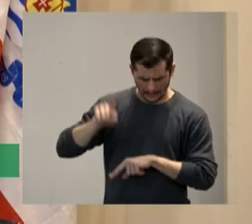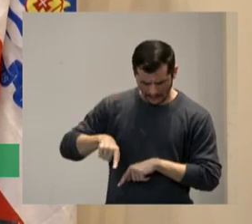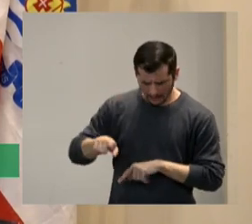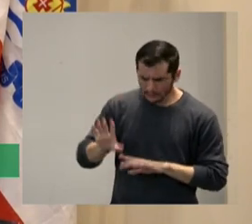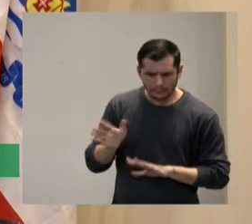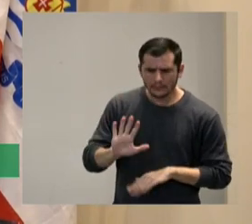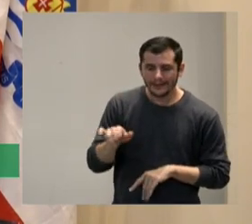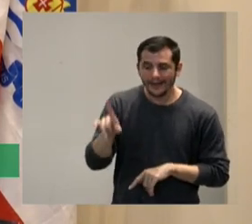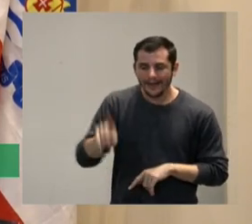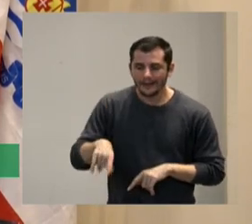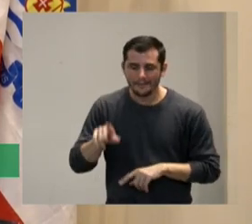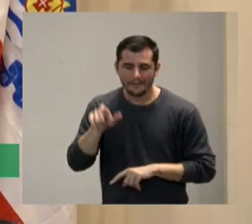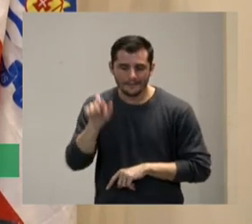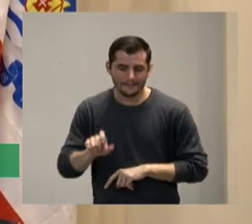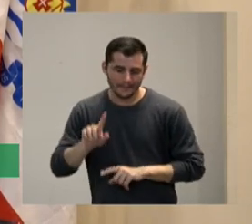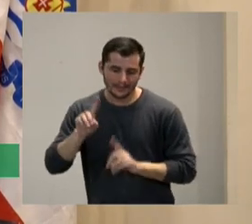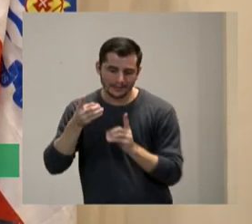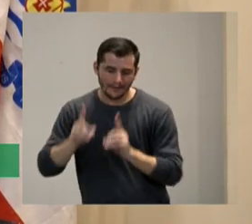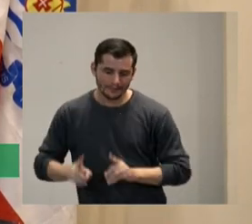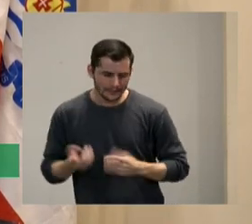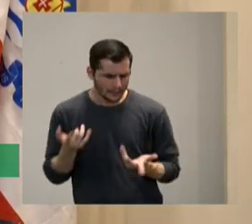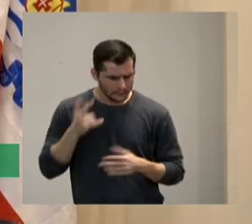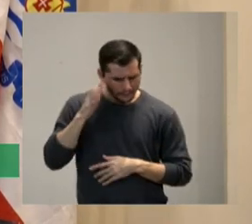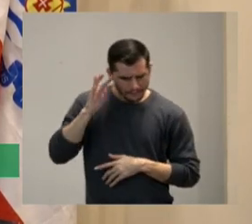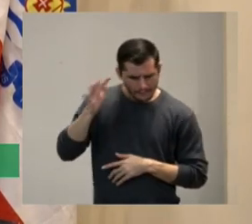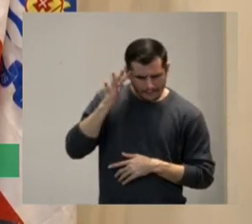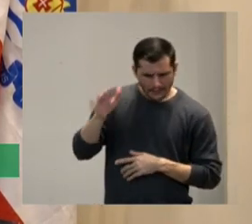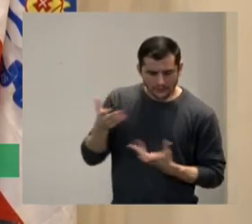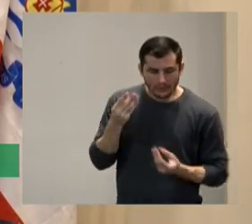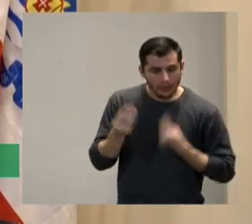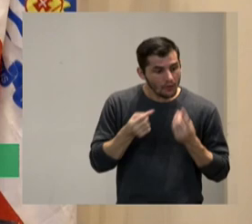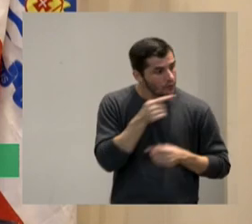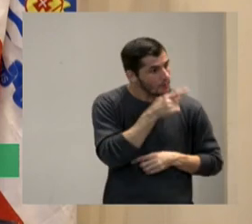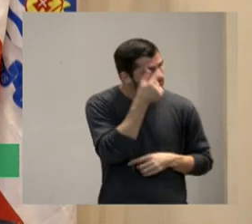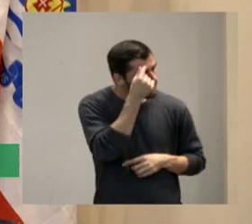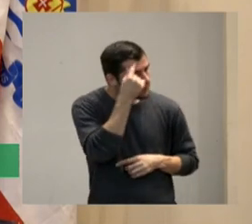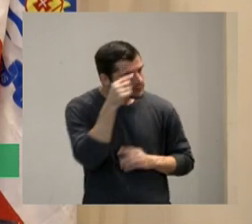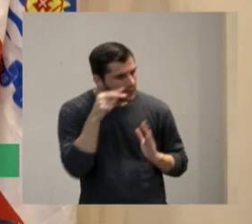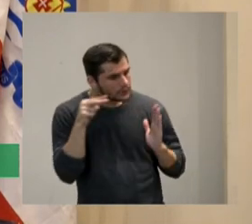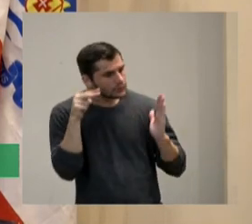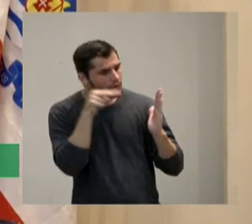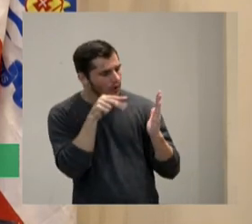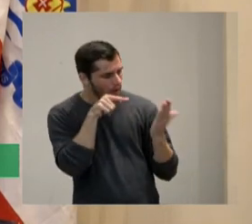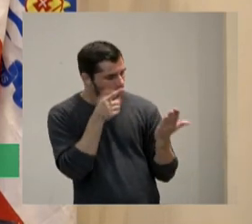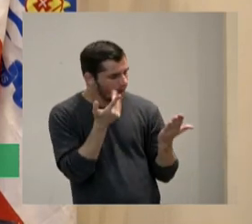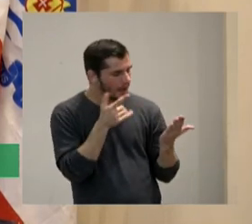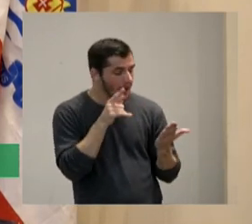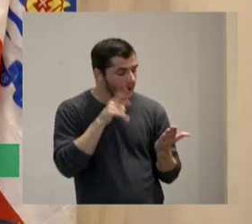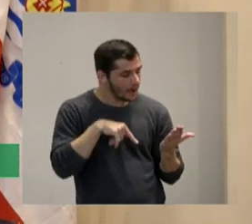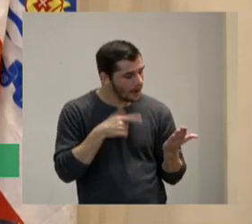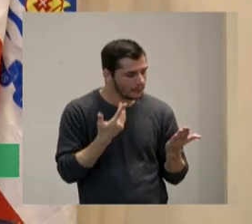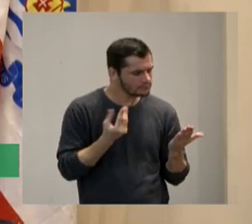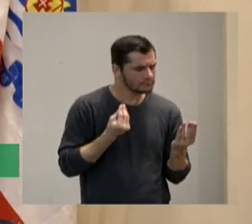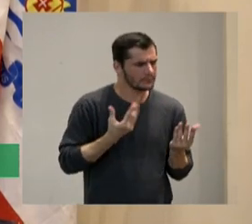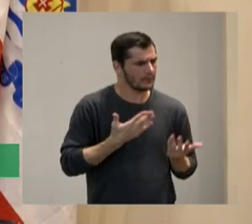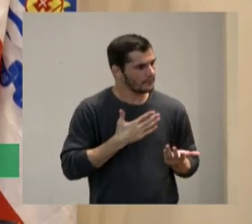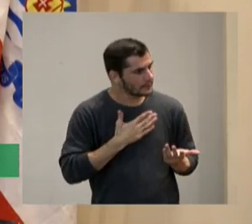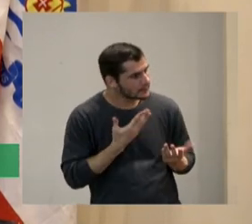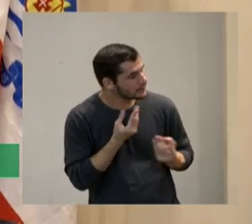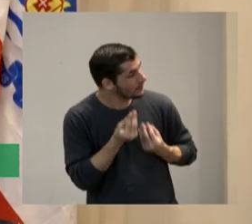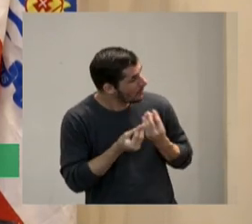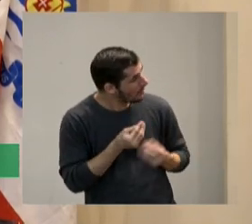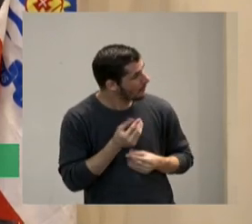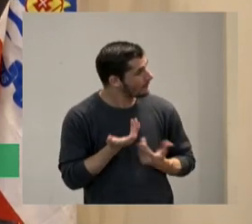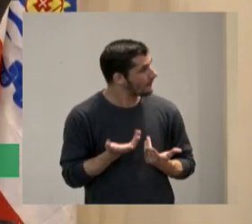eu fico imaginando eu na faculdade passando vendo eu não ia parar não conversa